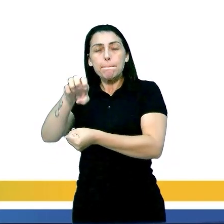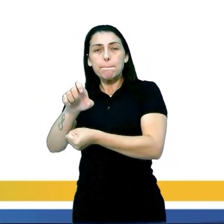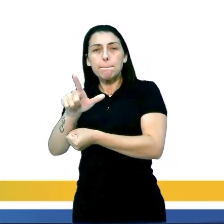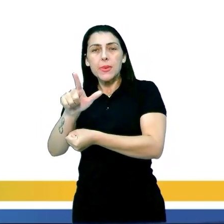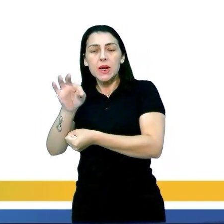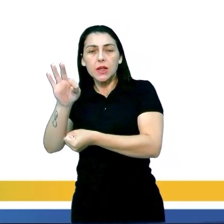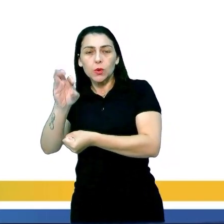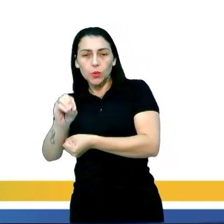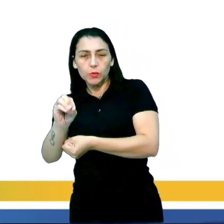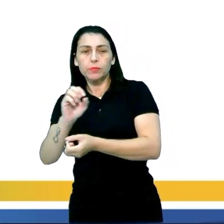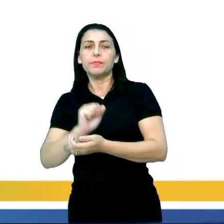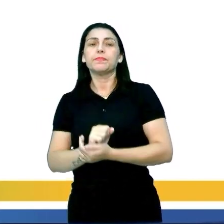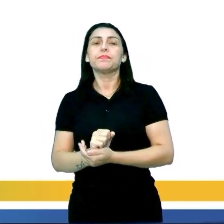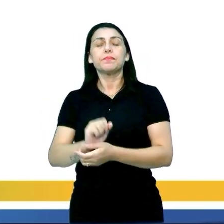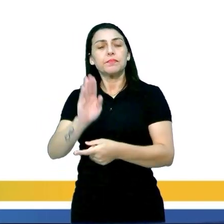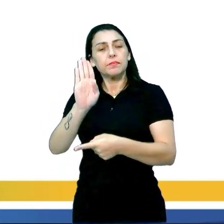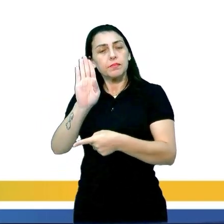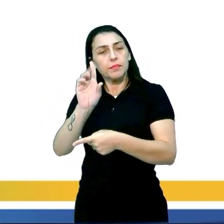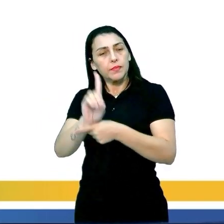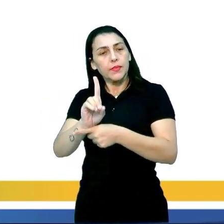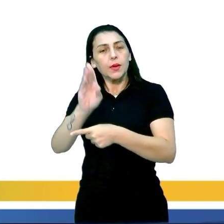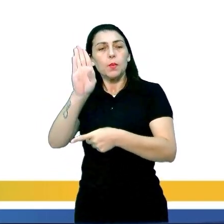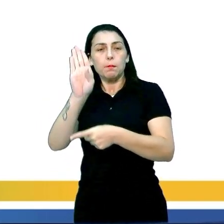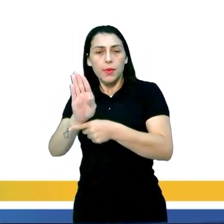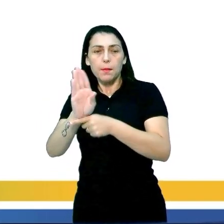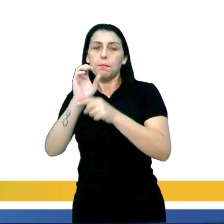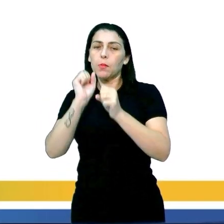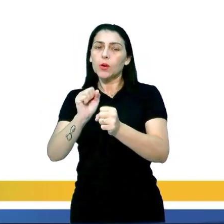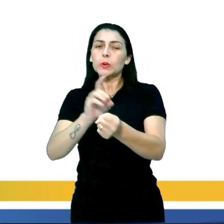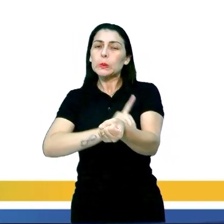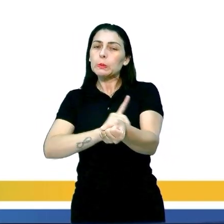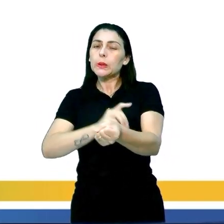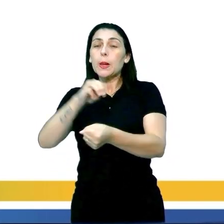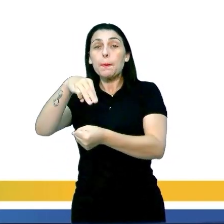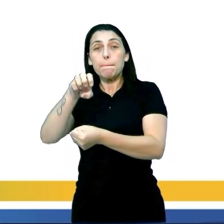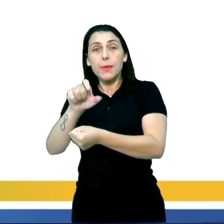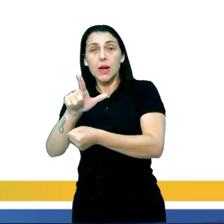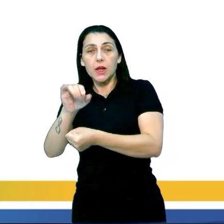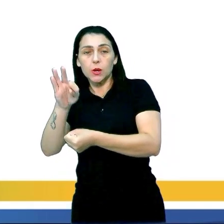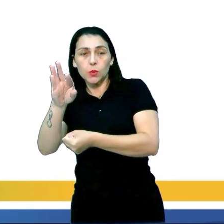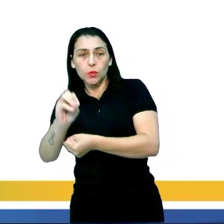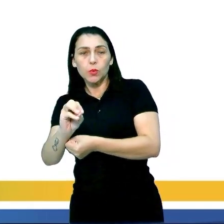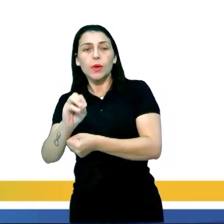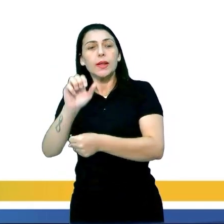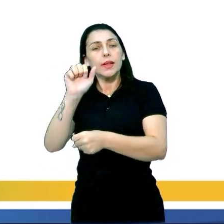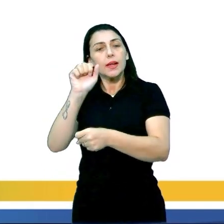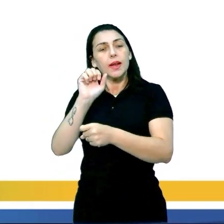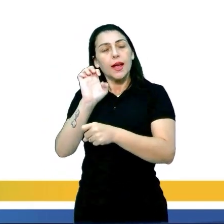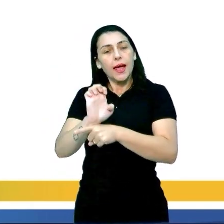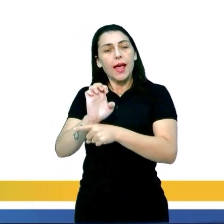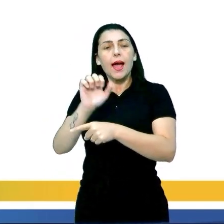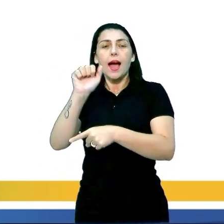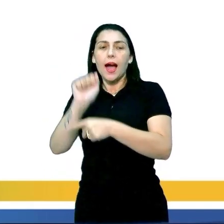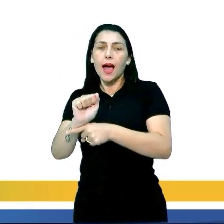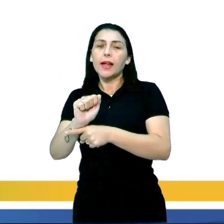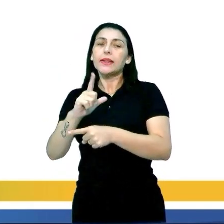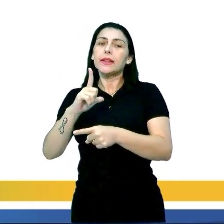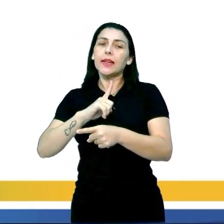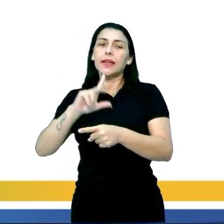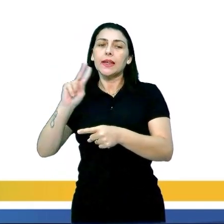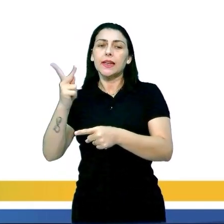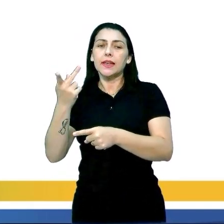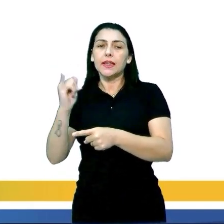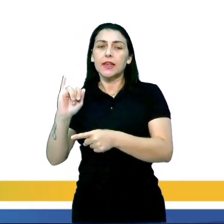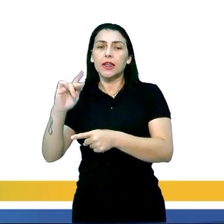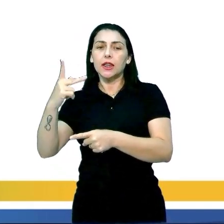com diabetes melito. Alternativa D. O B pode estar com diabetes melito. Ou alternativa E. A